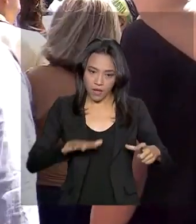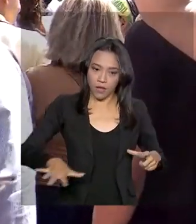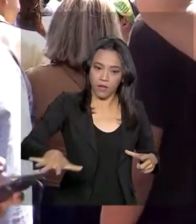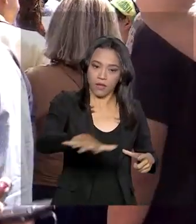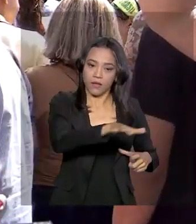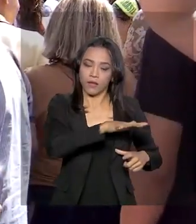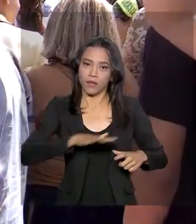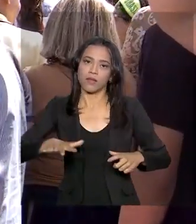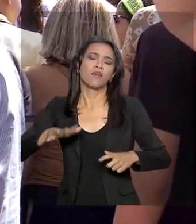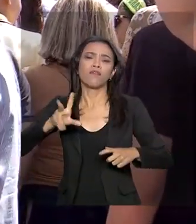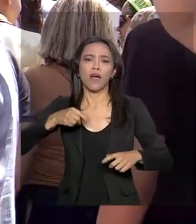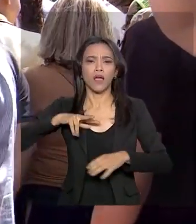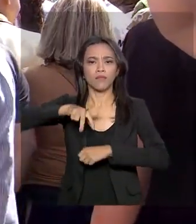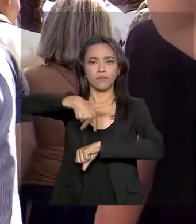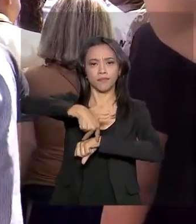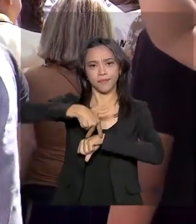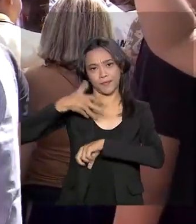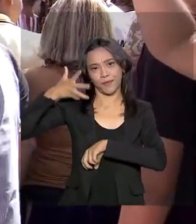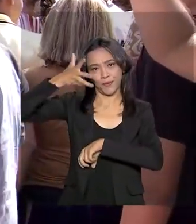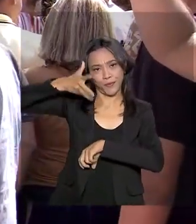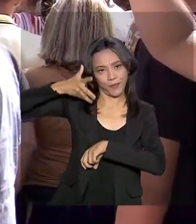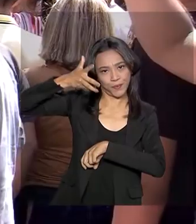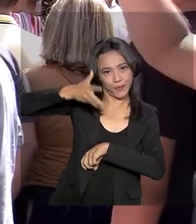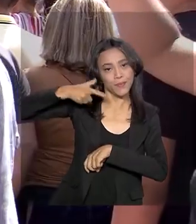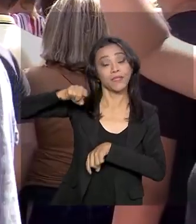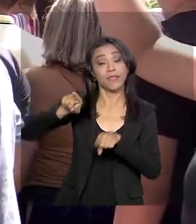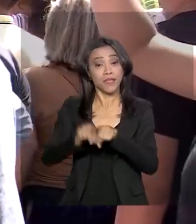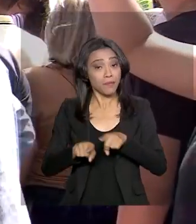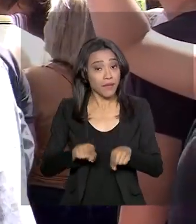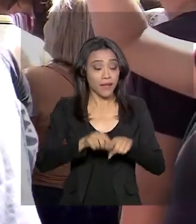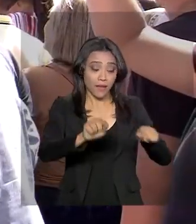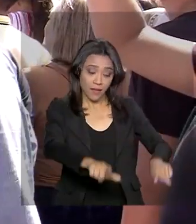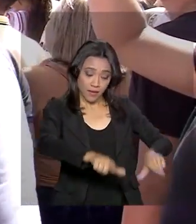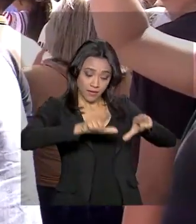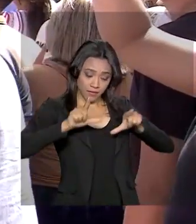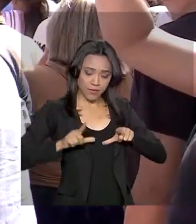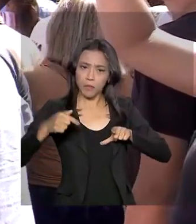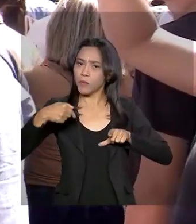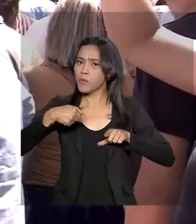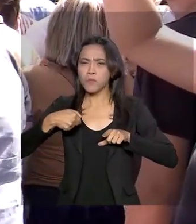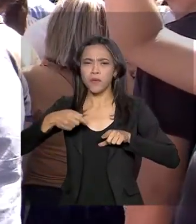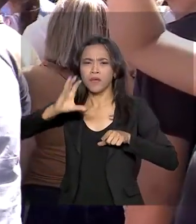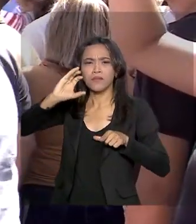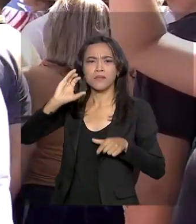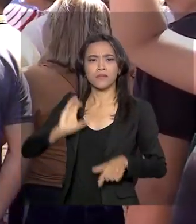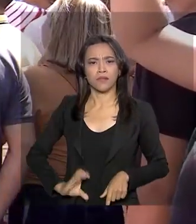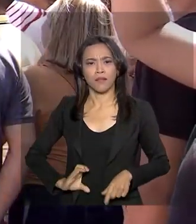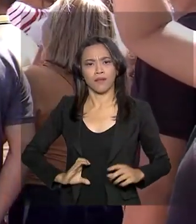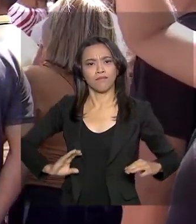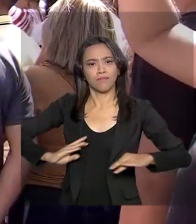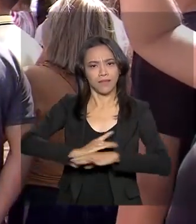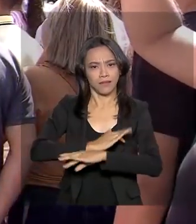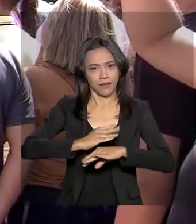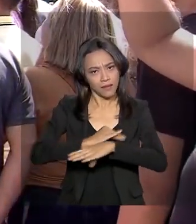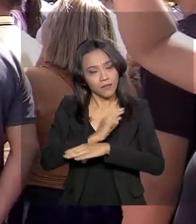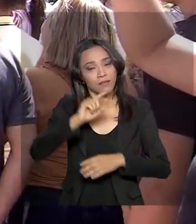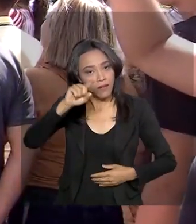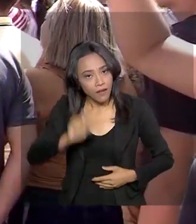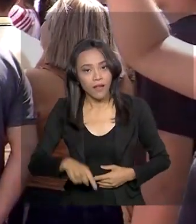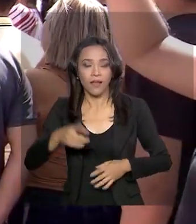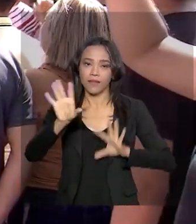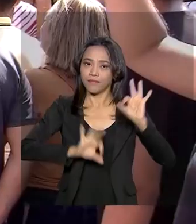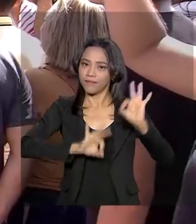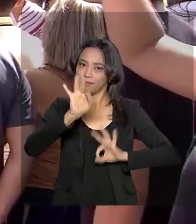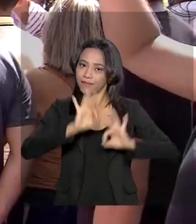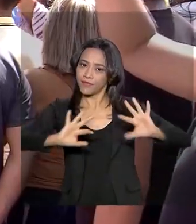vai fazer um discurso e receber o título de cidadão da cidade. Esse evento faz parte das comemorações